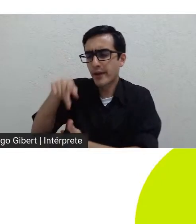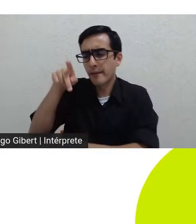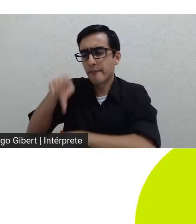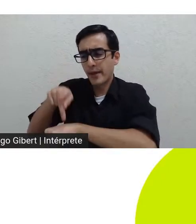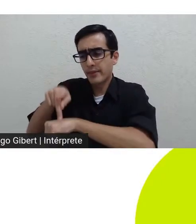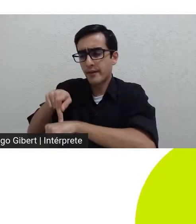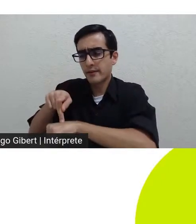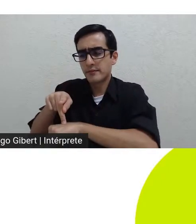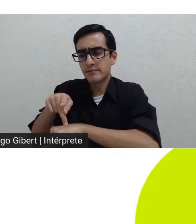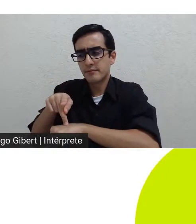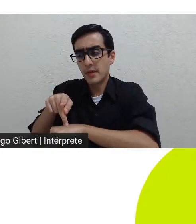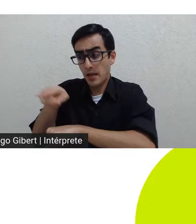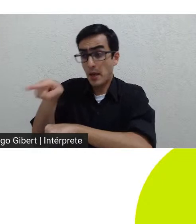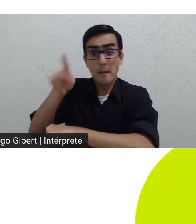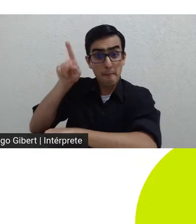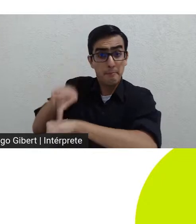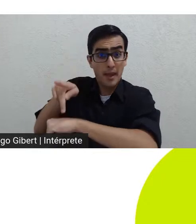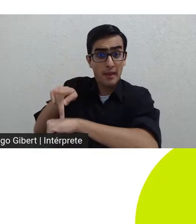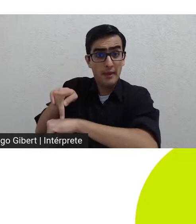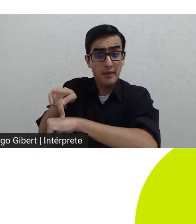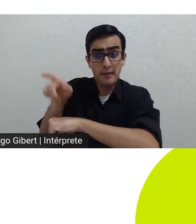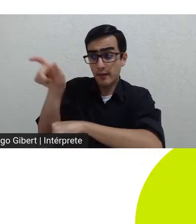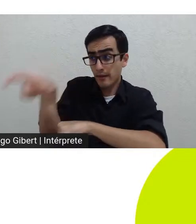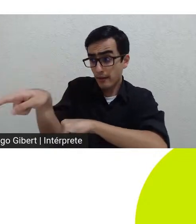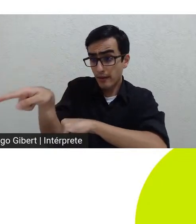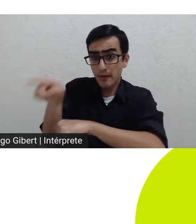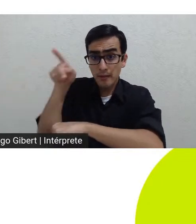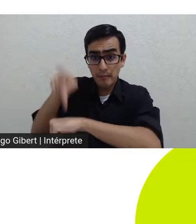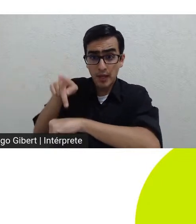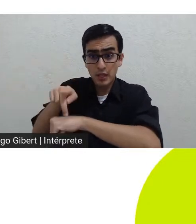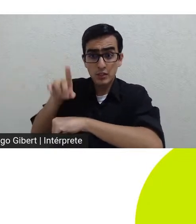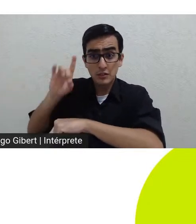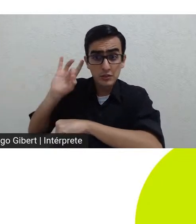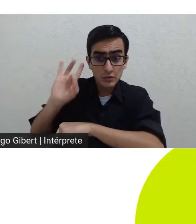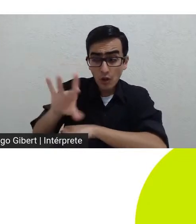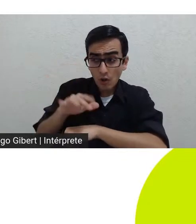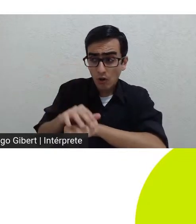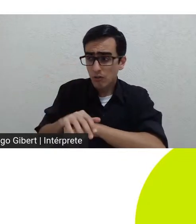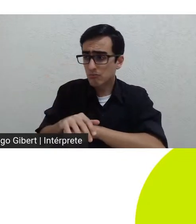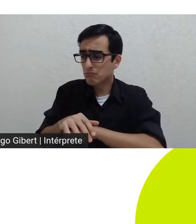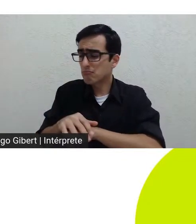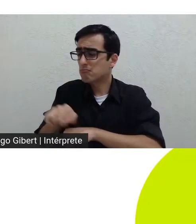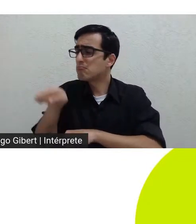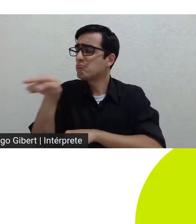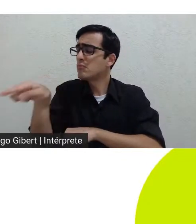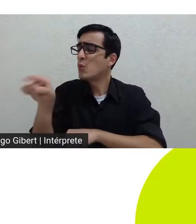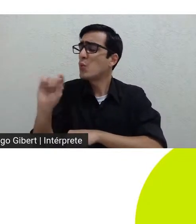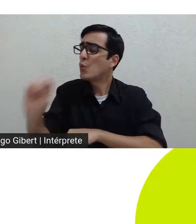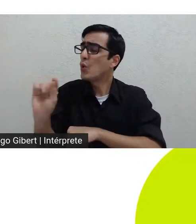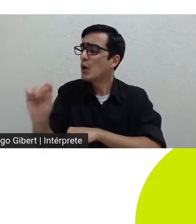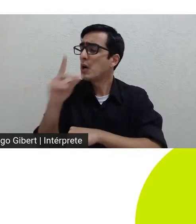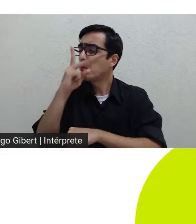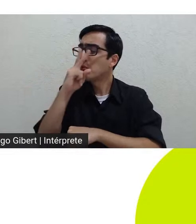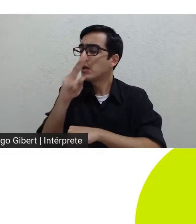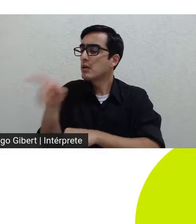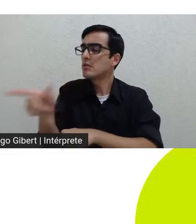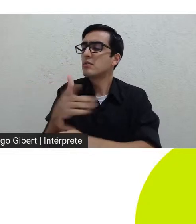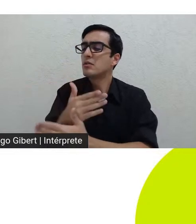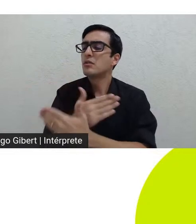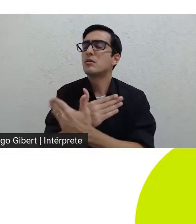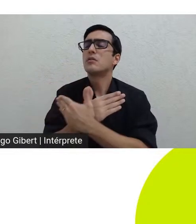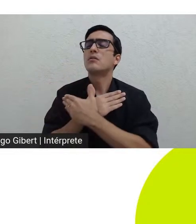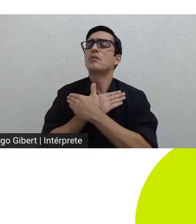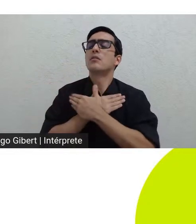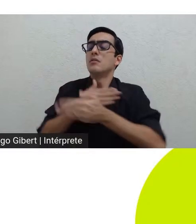pedra que é pedra mesmo só pedra é aquela que sepulta o processo de